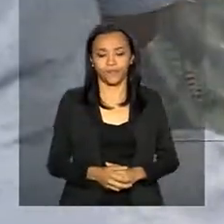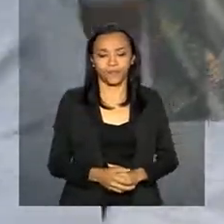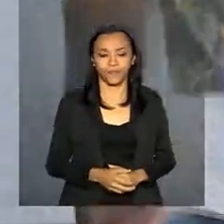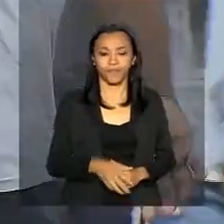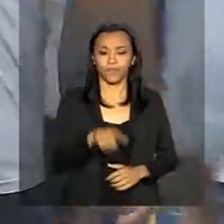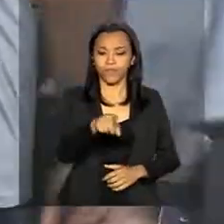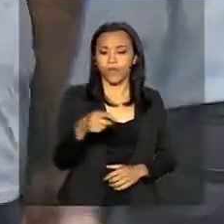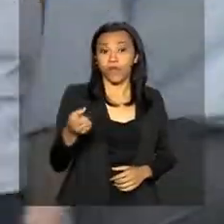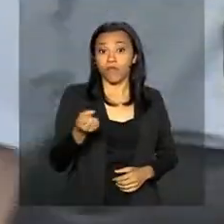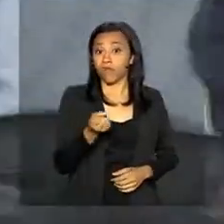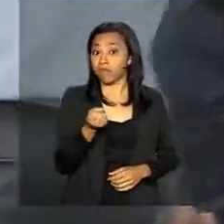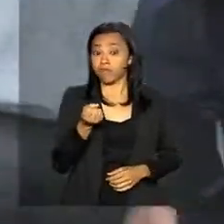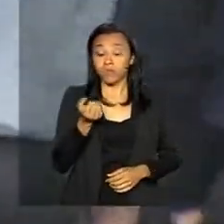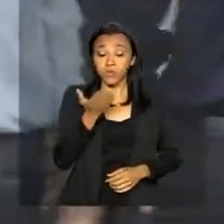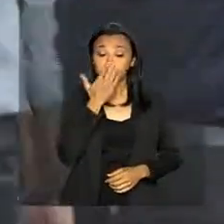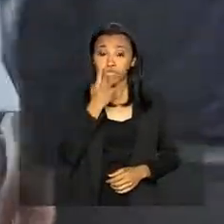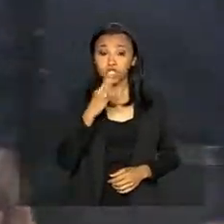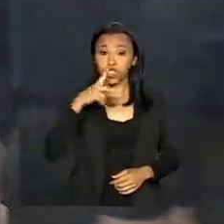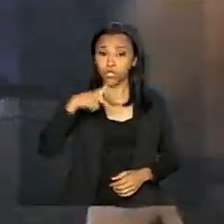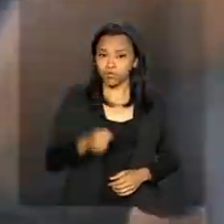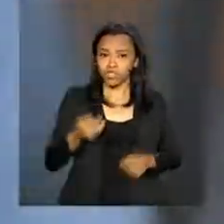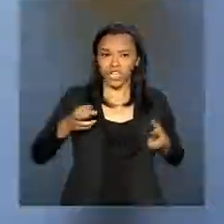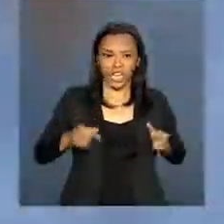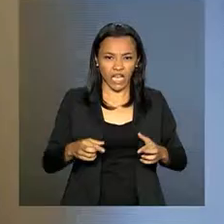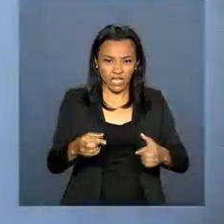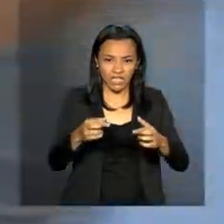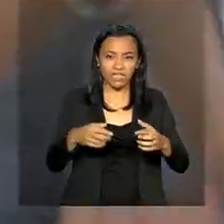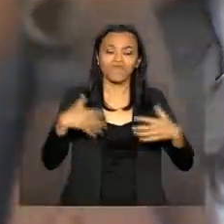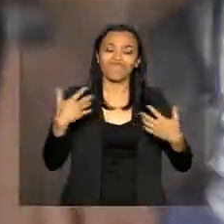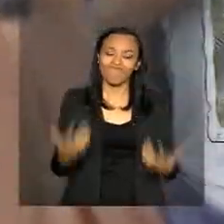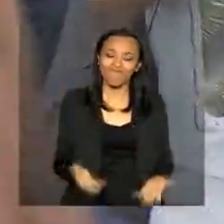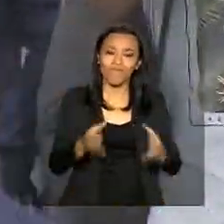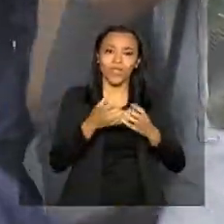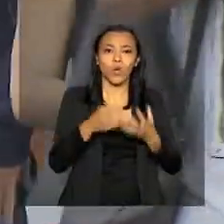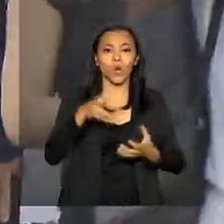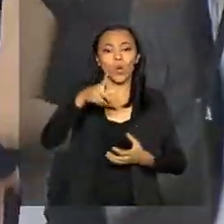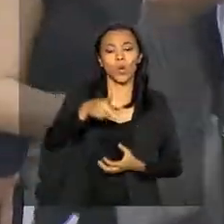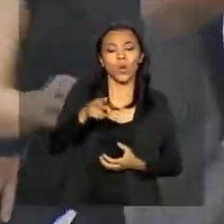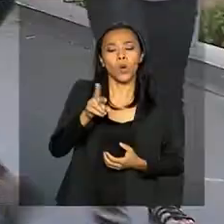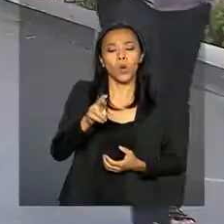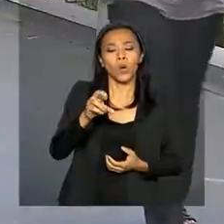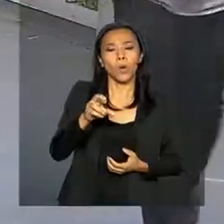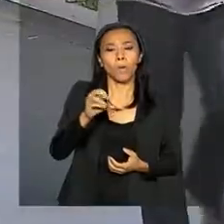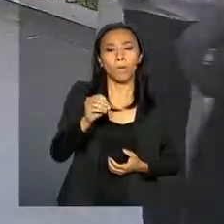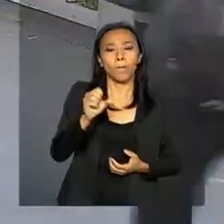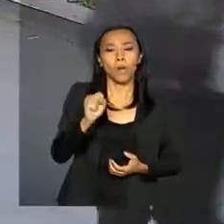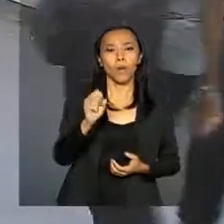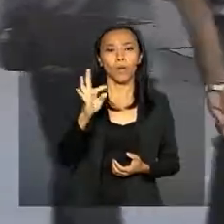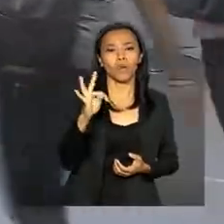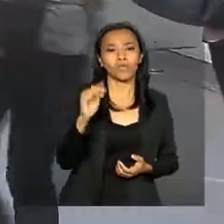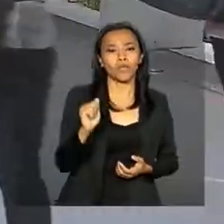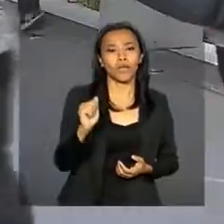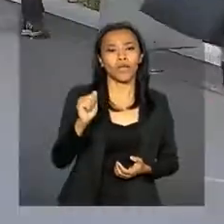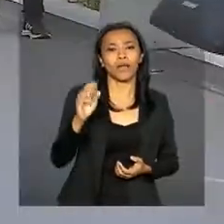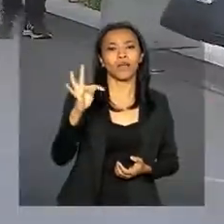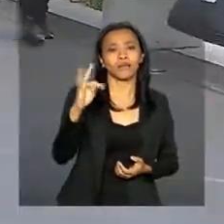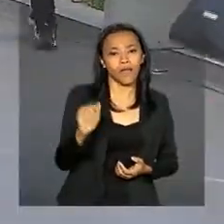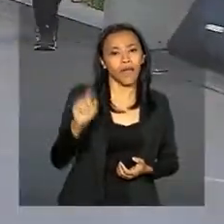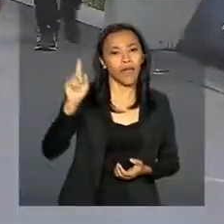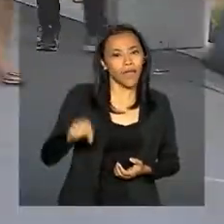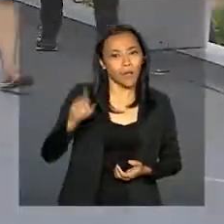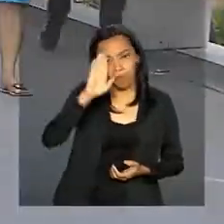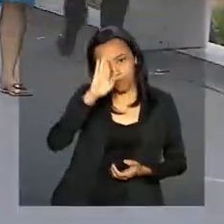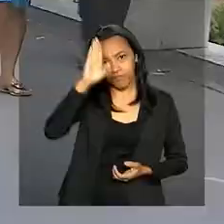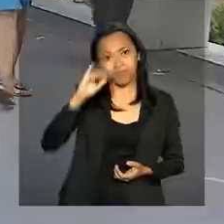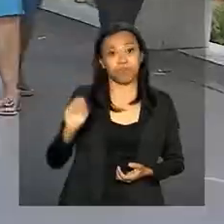Entre todos os tipos de câncer, o de próstata é um dos que mais atinge os homens atrás apenas do câncer de pele.